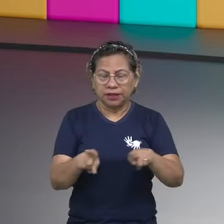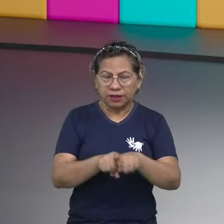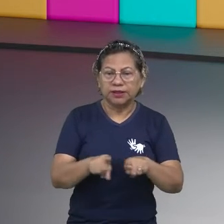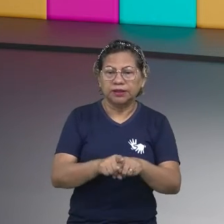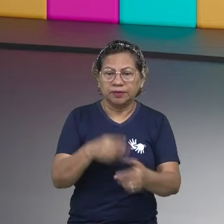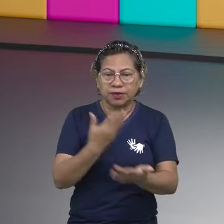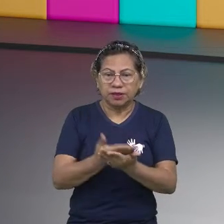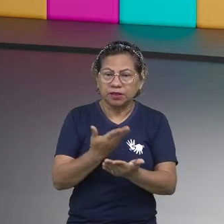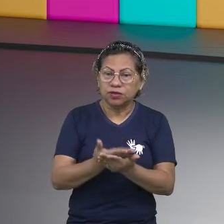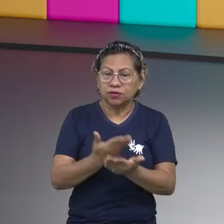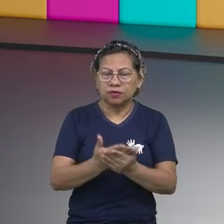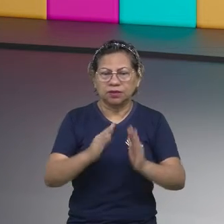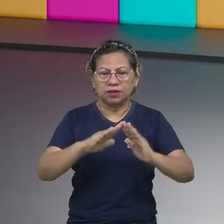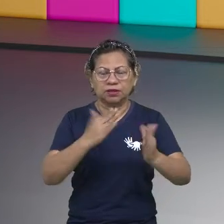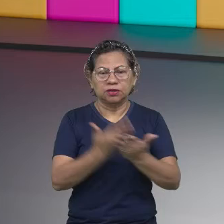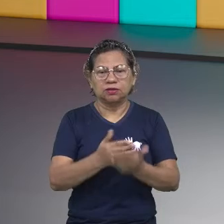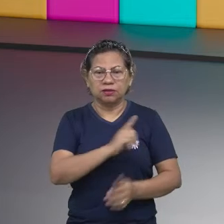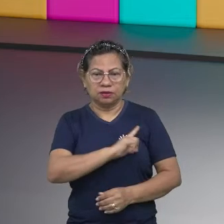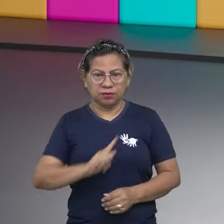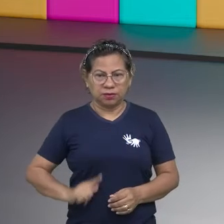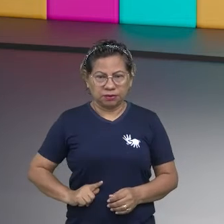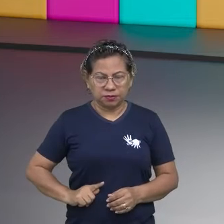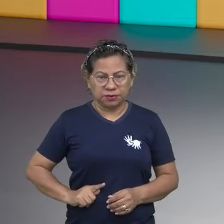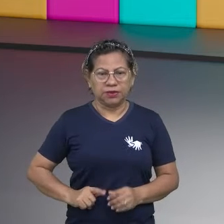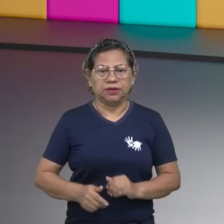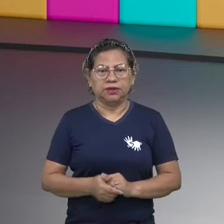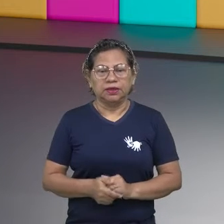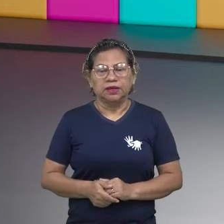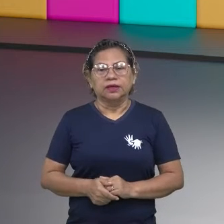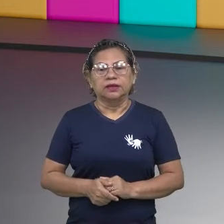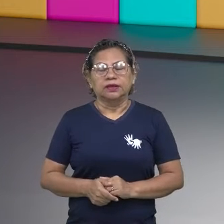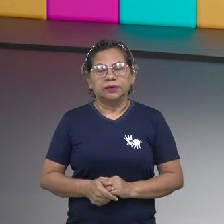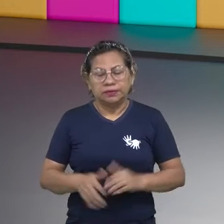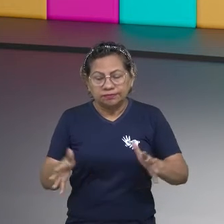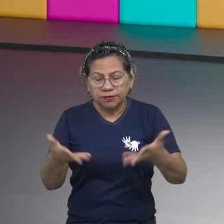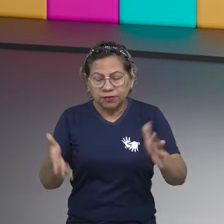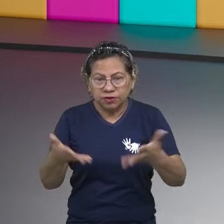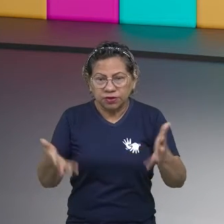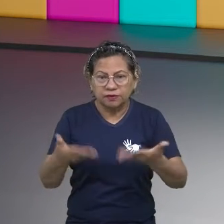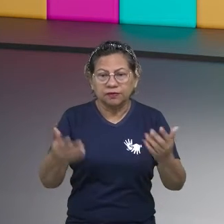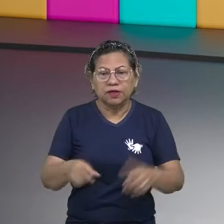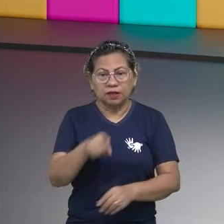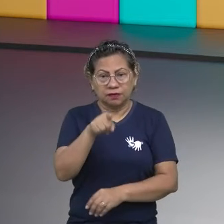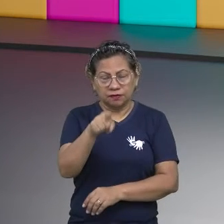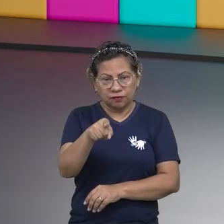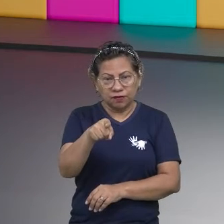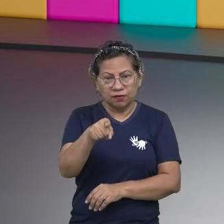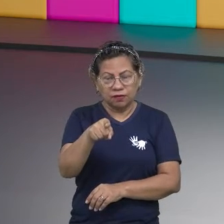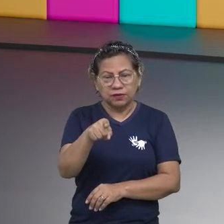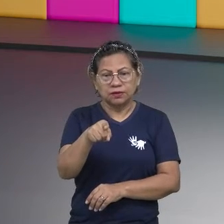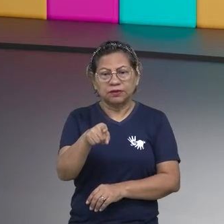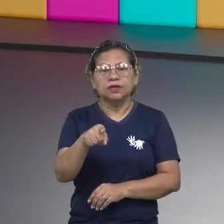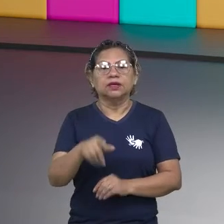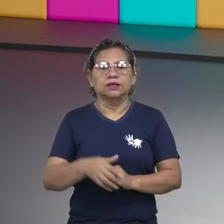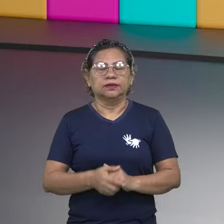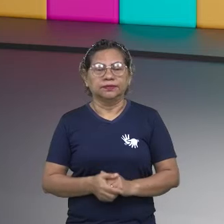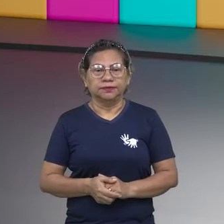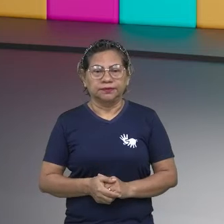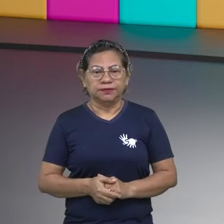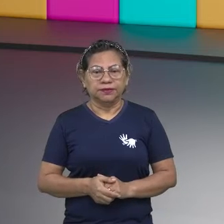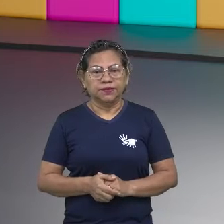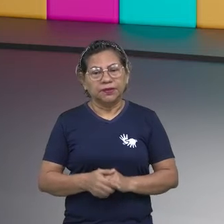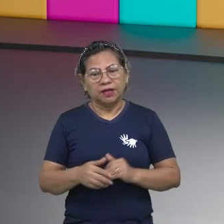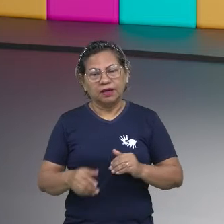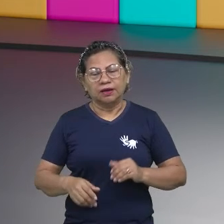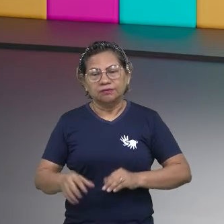pública. E eu quero que seja o quê? O motivo que motivem vocês a projetar, tá? Para frente,